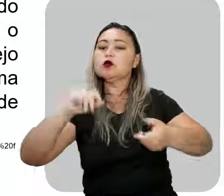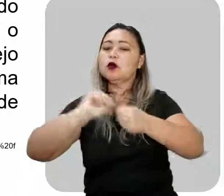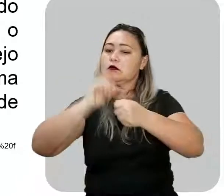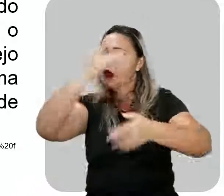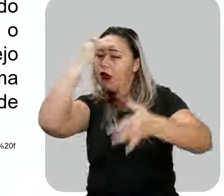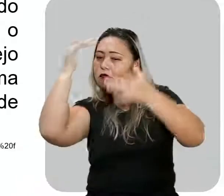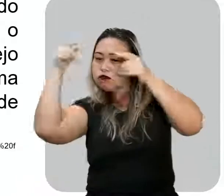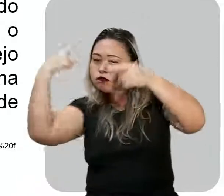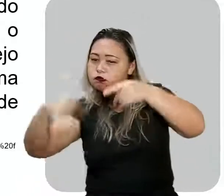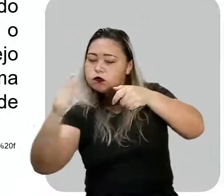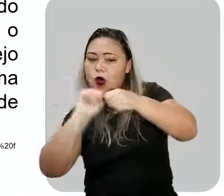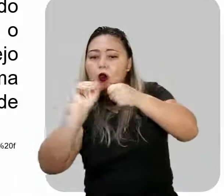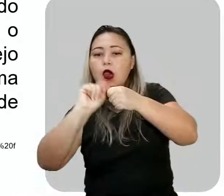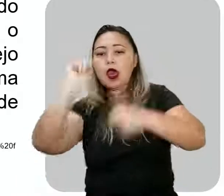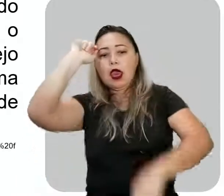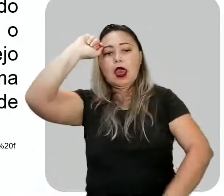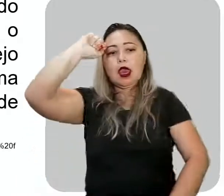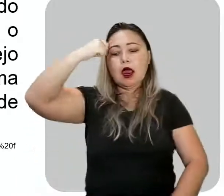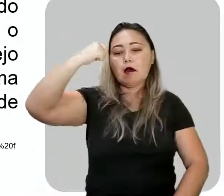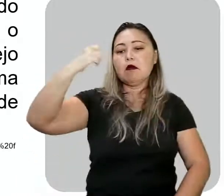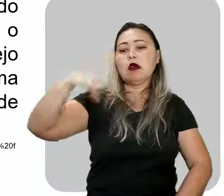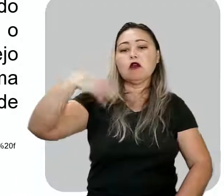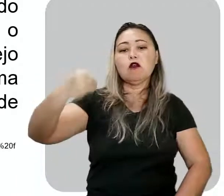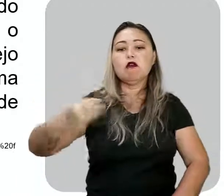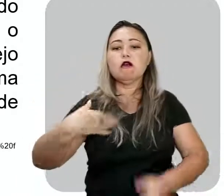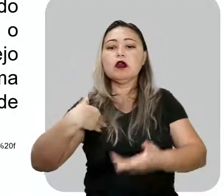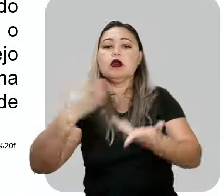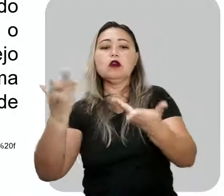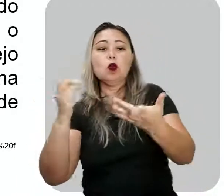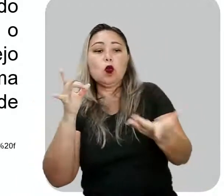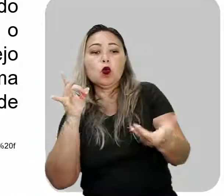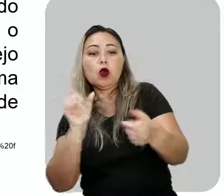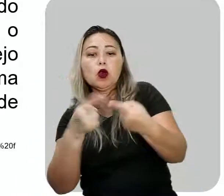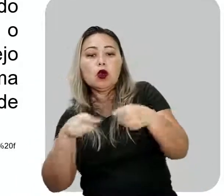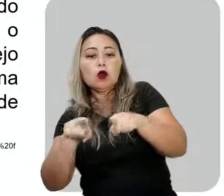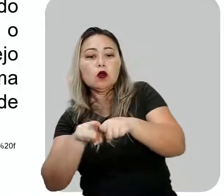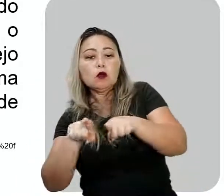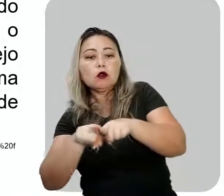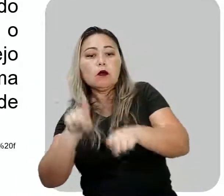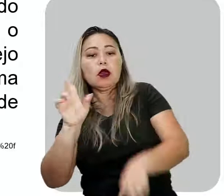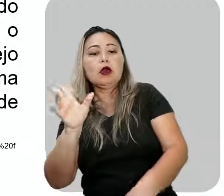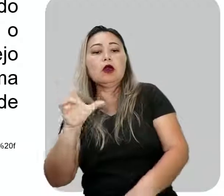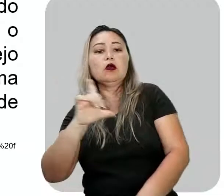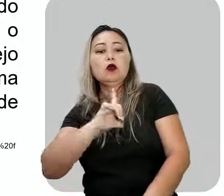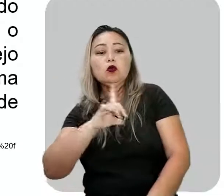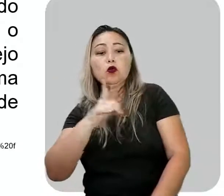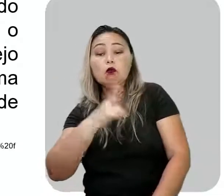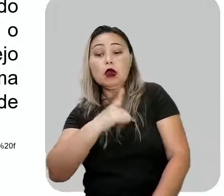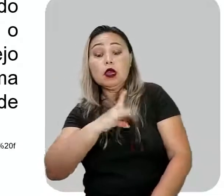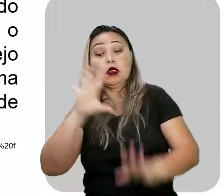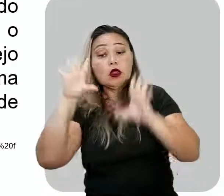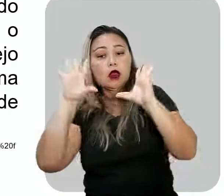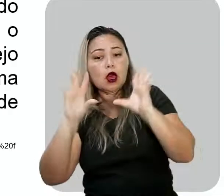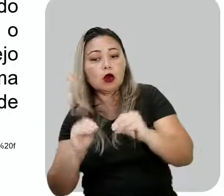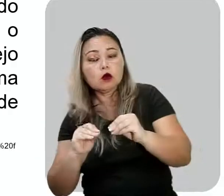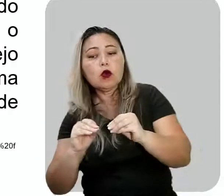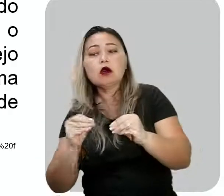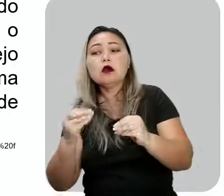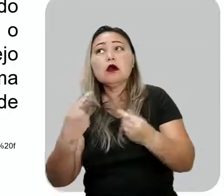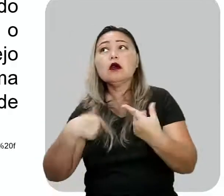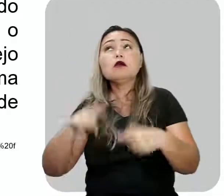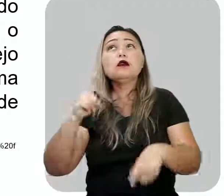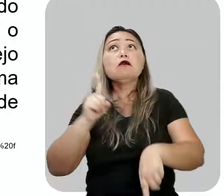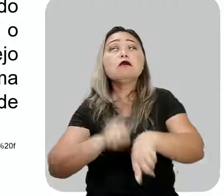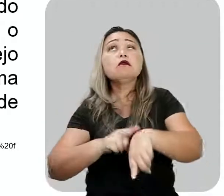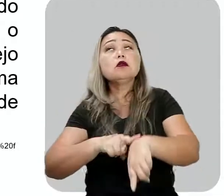retinto e filho do medo da noite. Houve um momento em que o silêncio foi tão grande, escutando